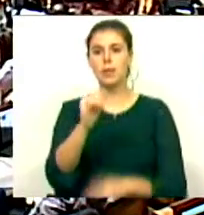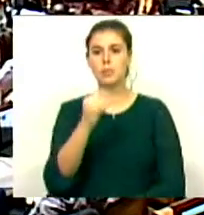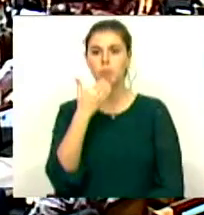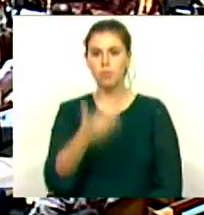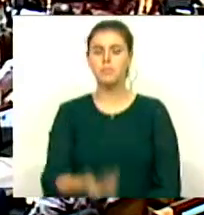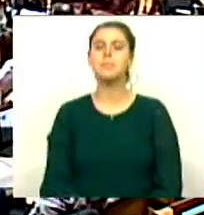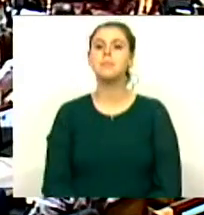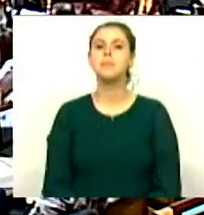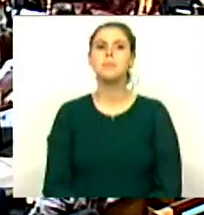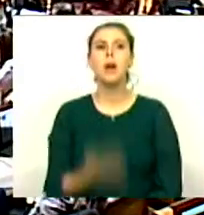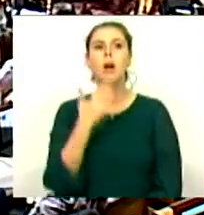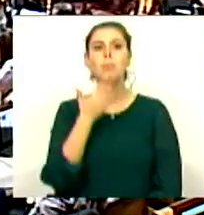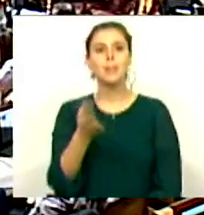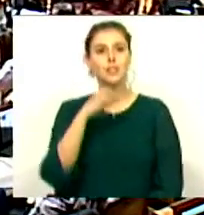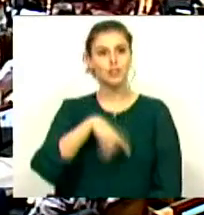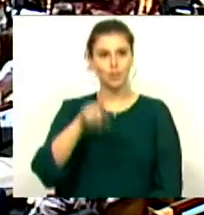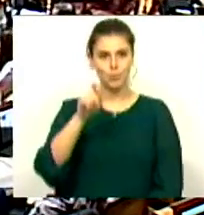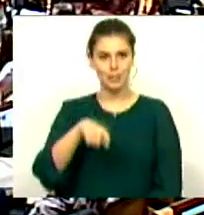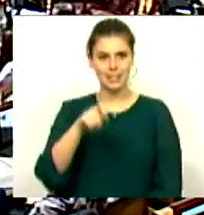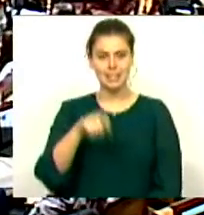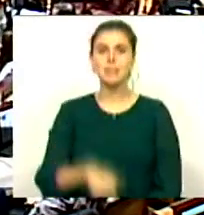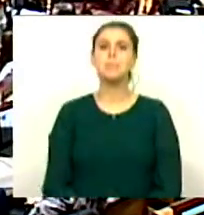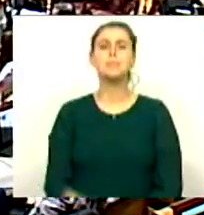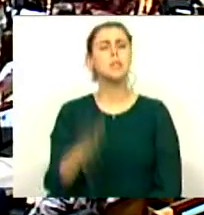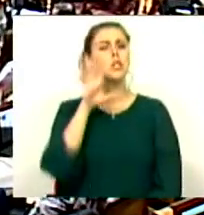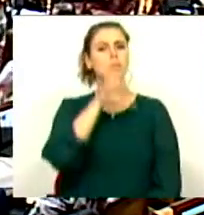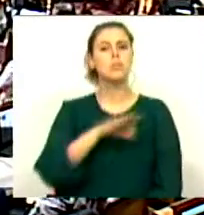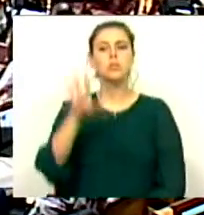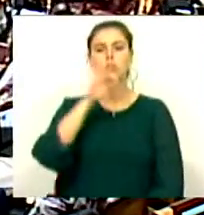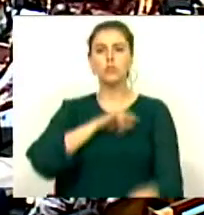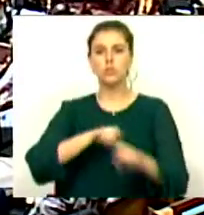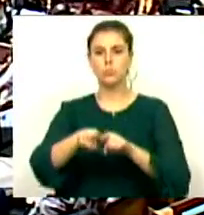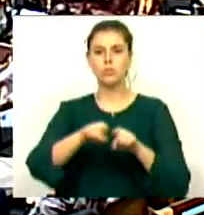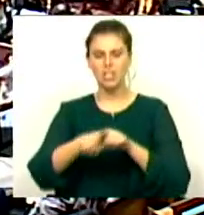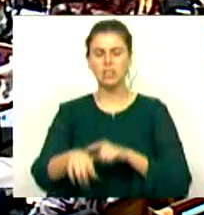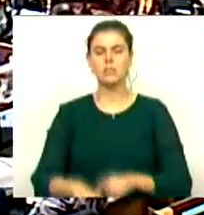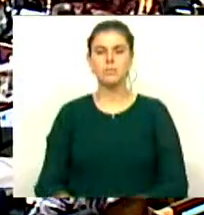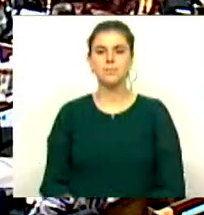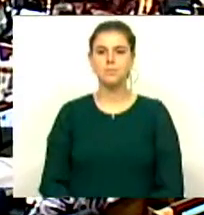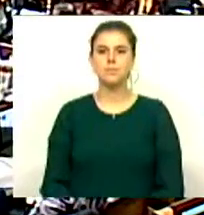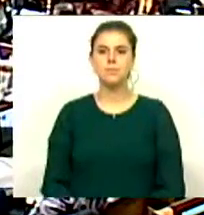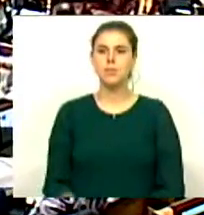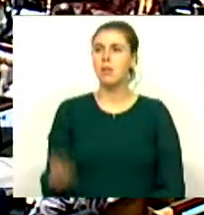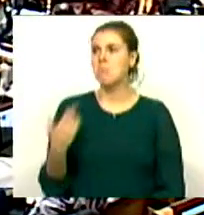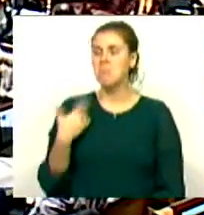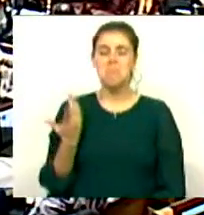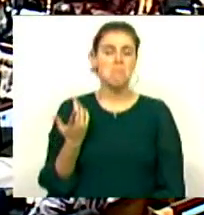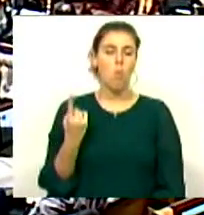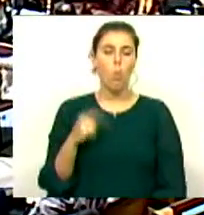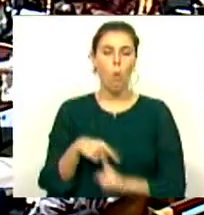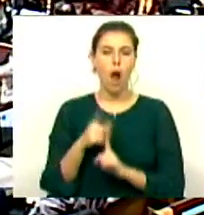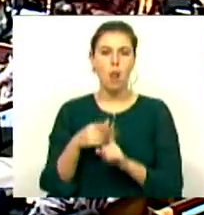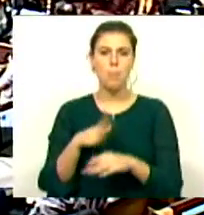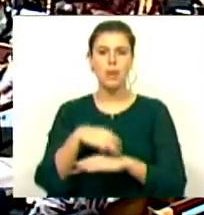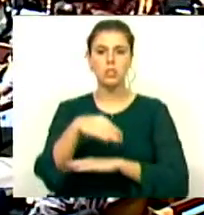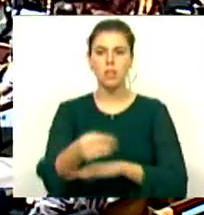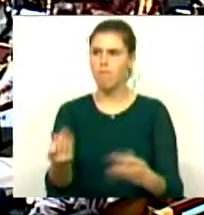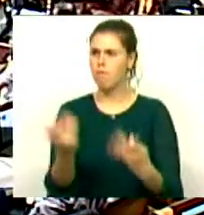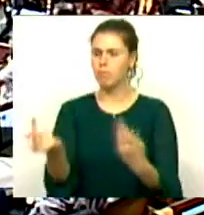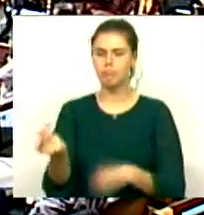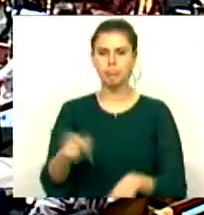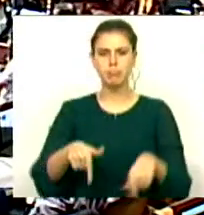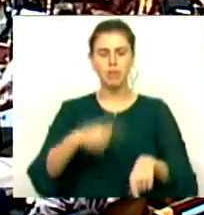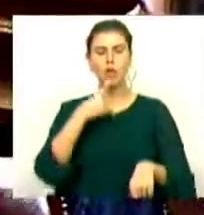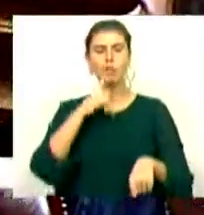Muito obrigada, Sr. Presidente, Sras. e Srs. Deputados. Passado pouco mais de um ano, estamos aqui